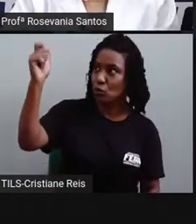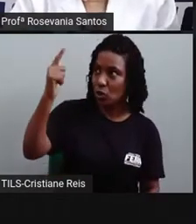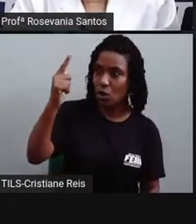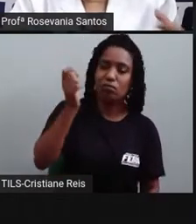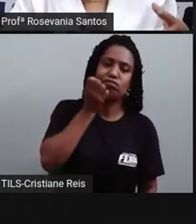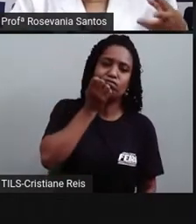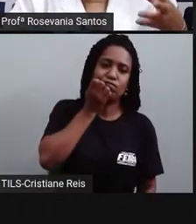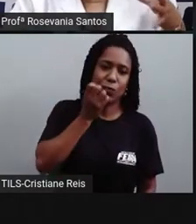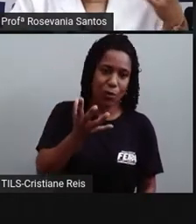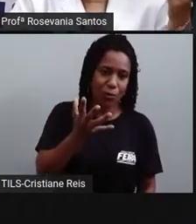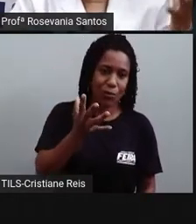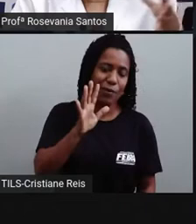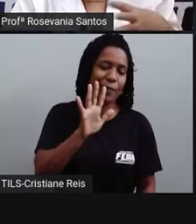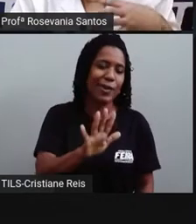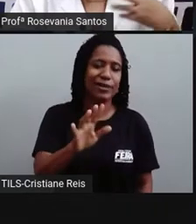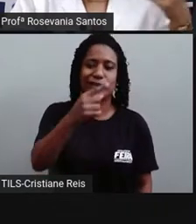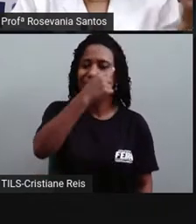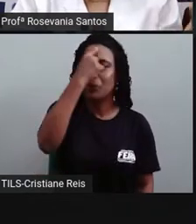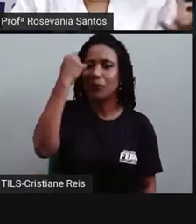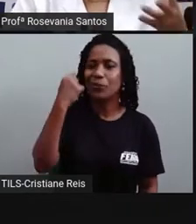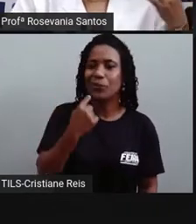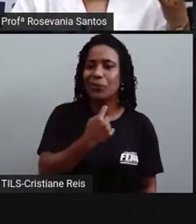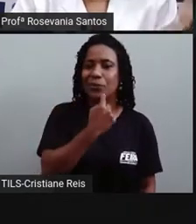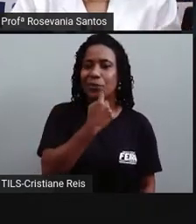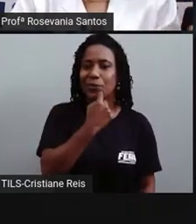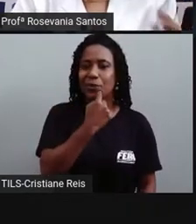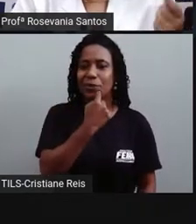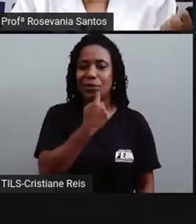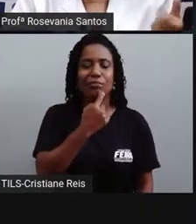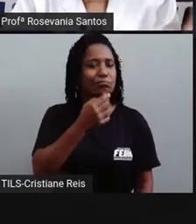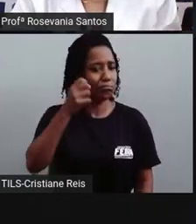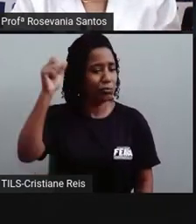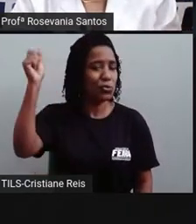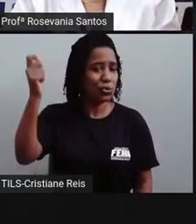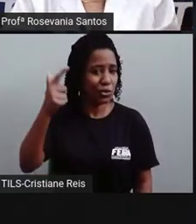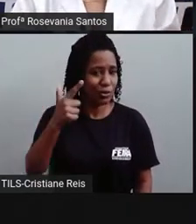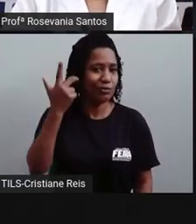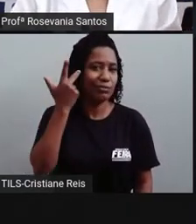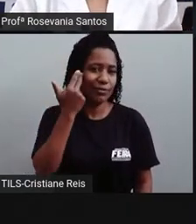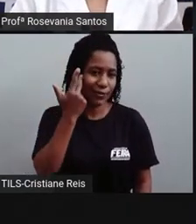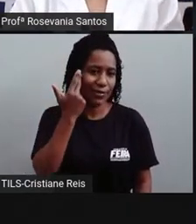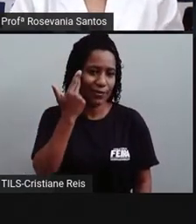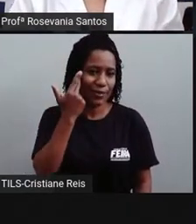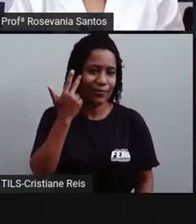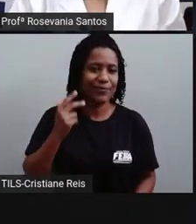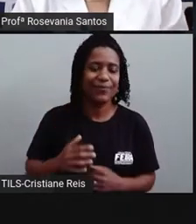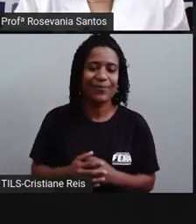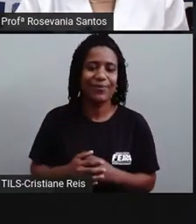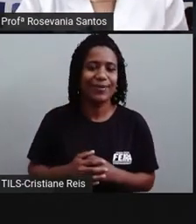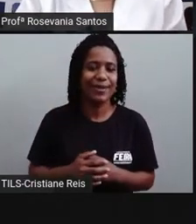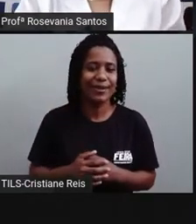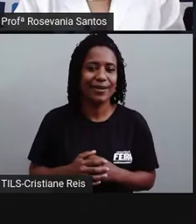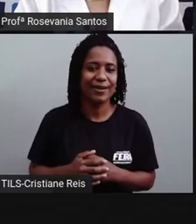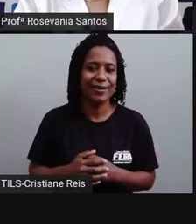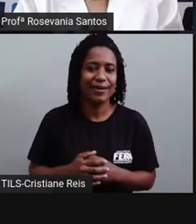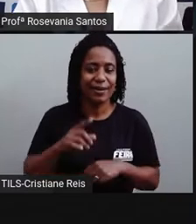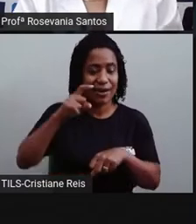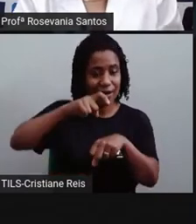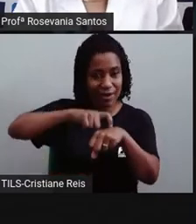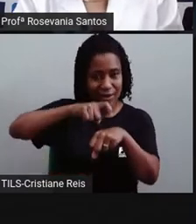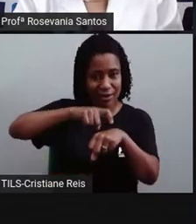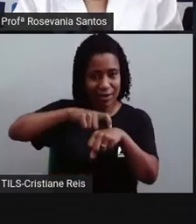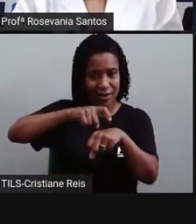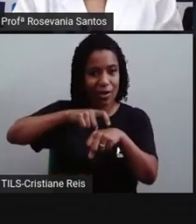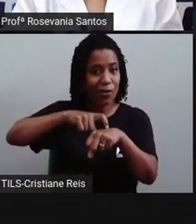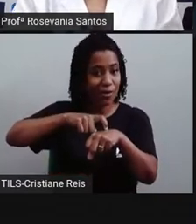bastante, até, embora dizer, de todas essas coisas que tinha o mais fiel, embora dizer. O horário mesmo, levando em consideração